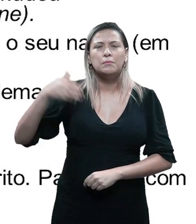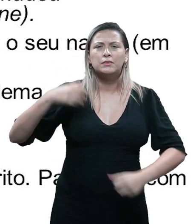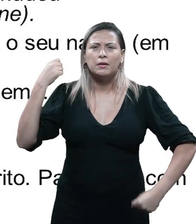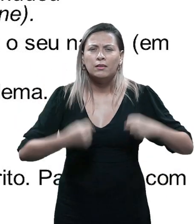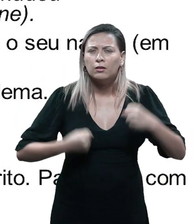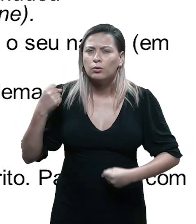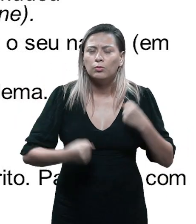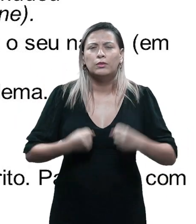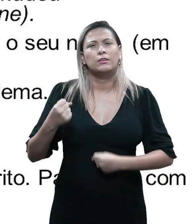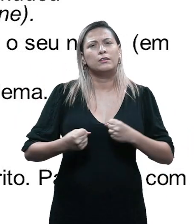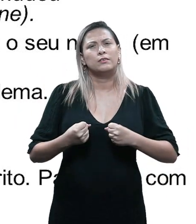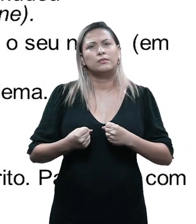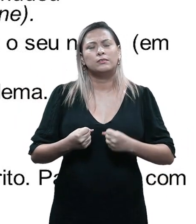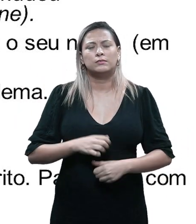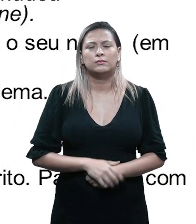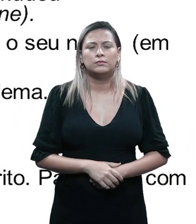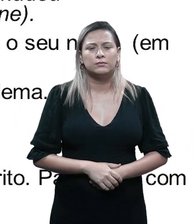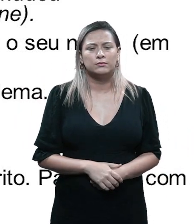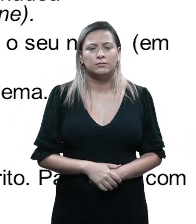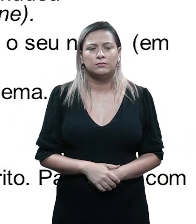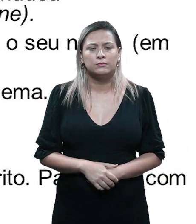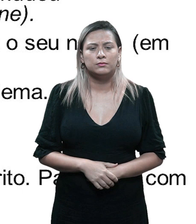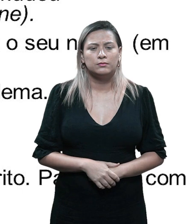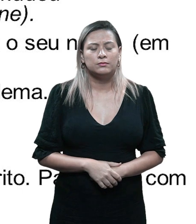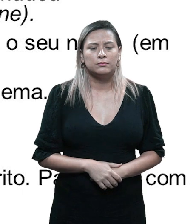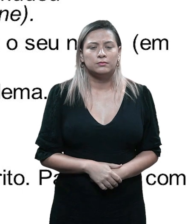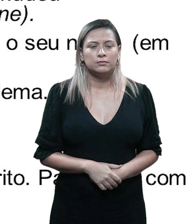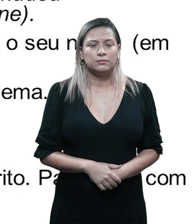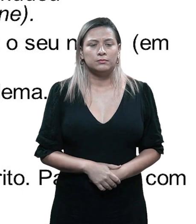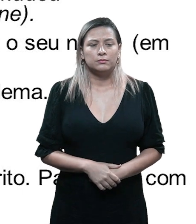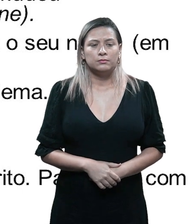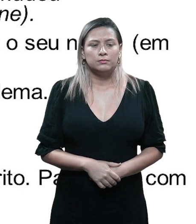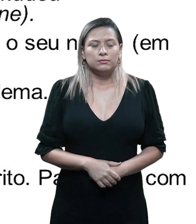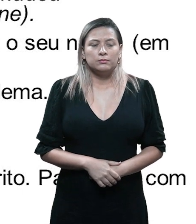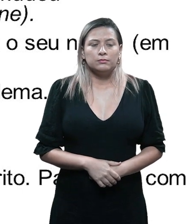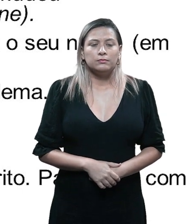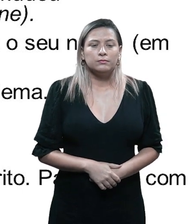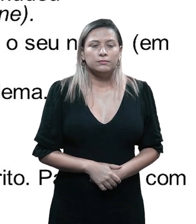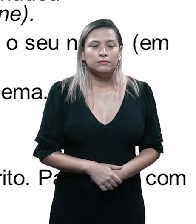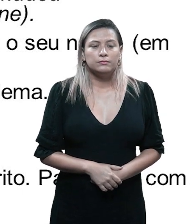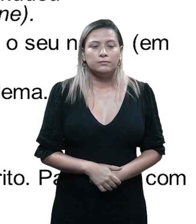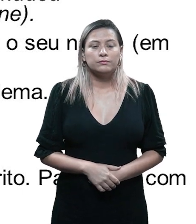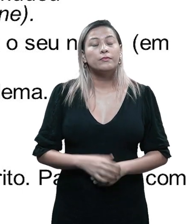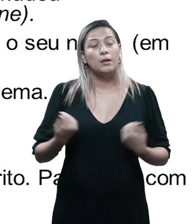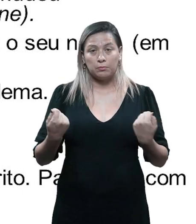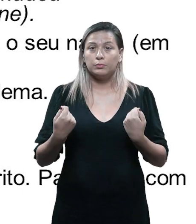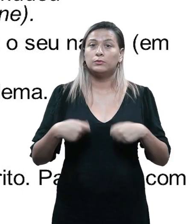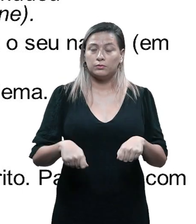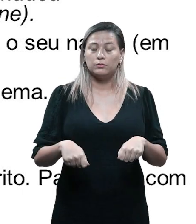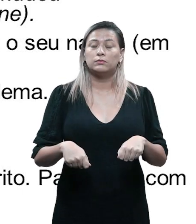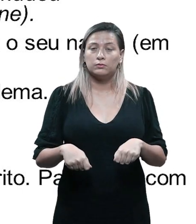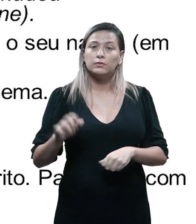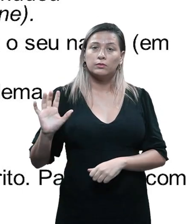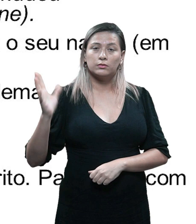corrida, ele insiste nessa coisa que não é uma coisa inalcançável como nós vimos. É possível